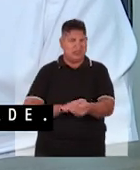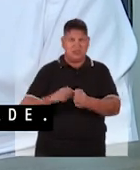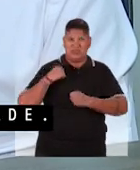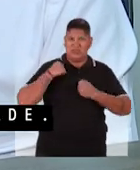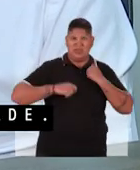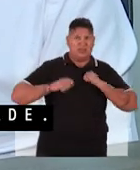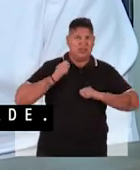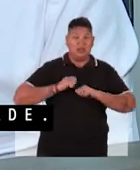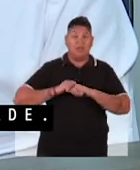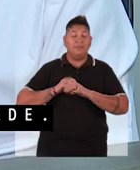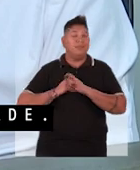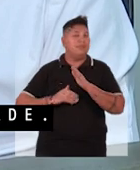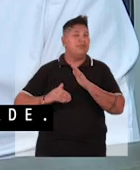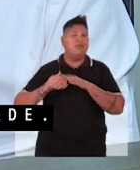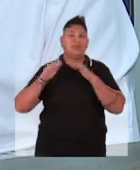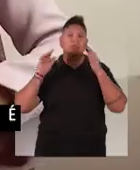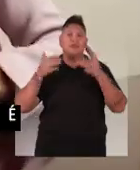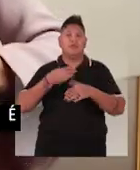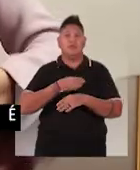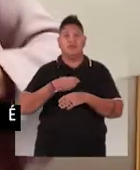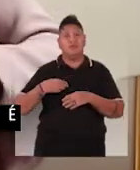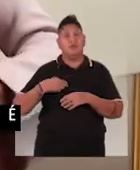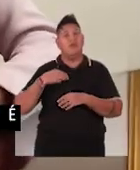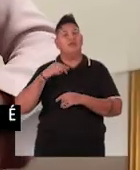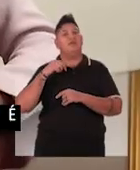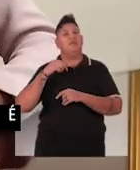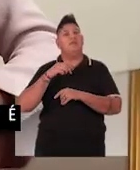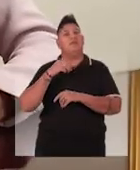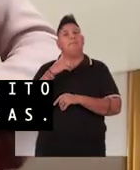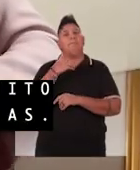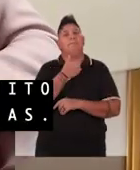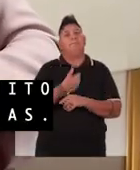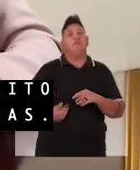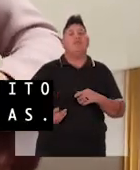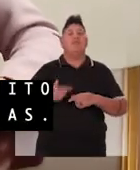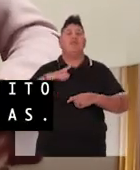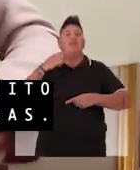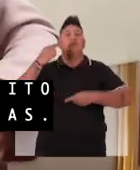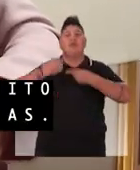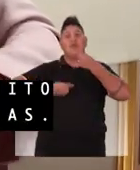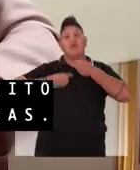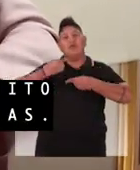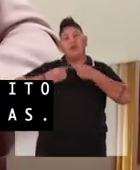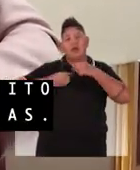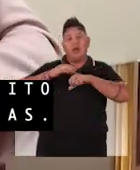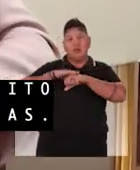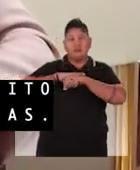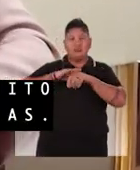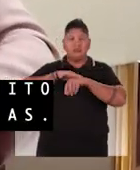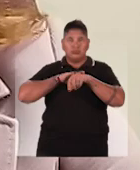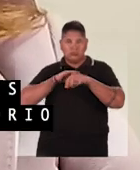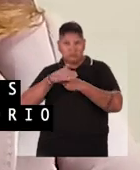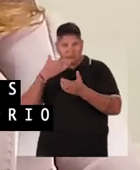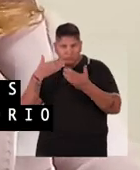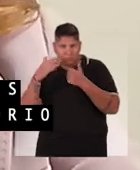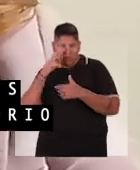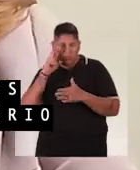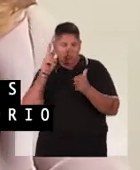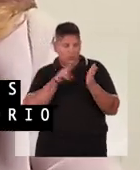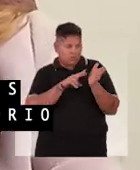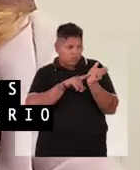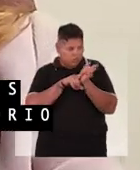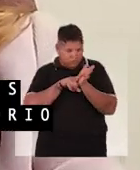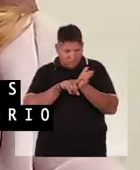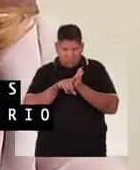psicológicas, uma crise de ansiedade. Toda a atuação do Ministério Público é muito dialógica. Há muito diálogo com as empresas. Nós podemos,